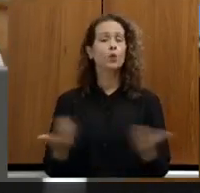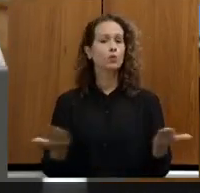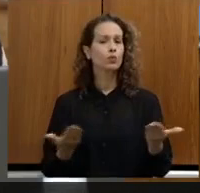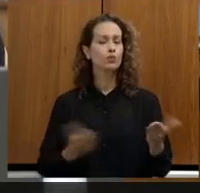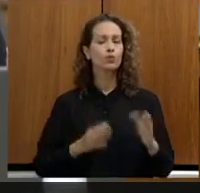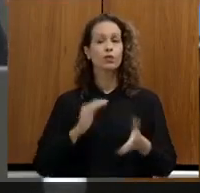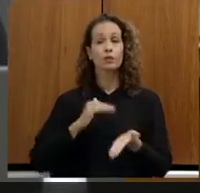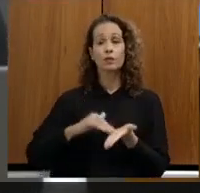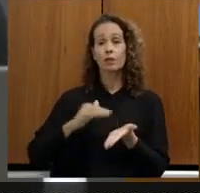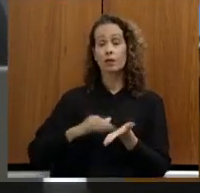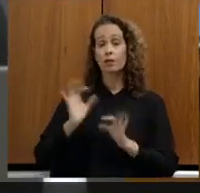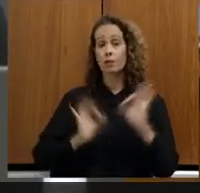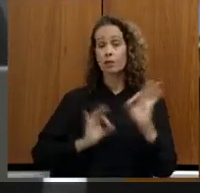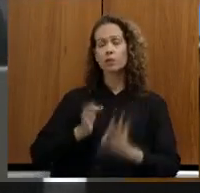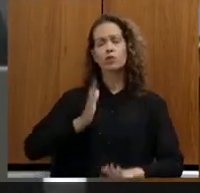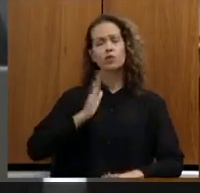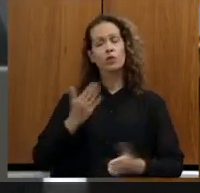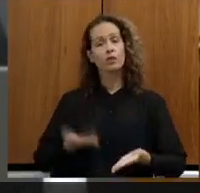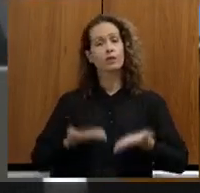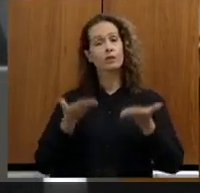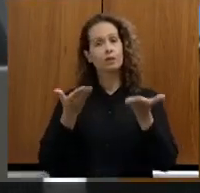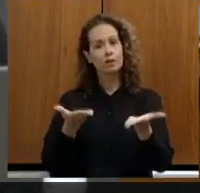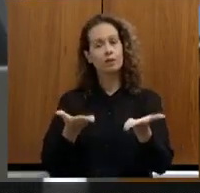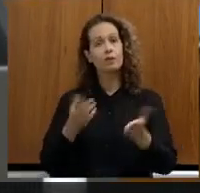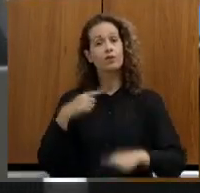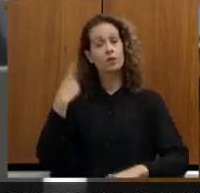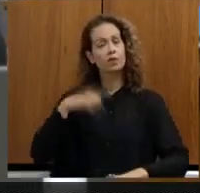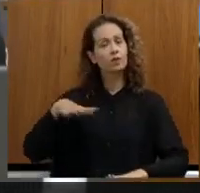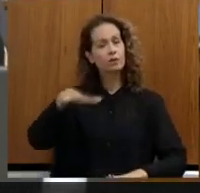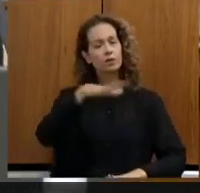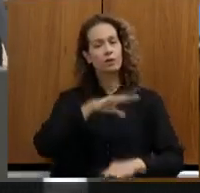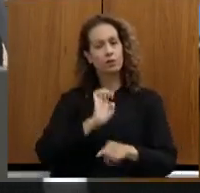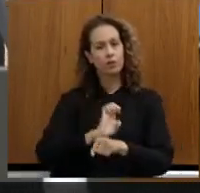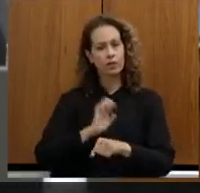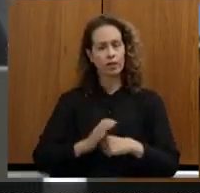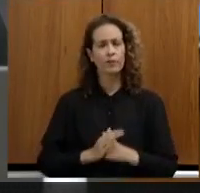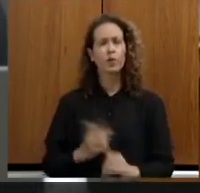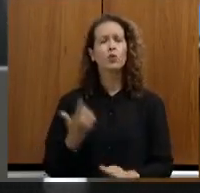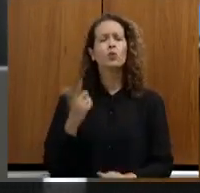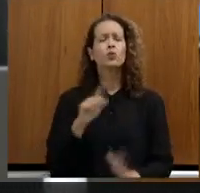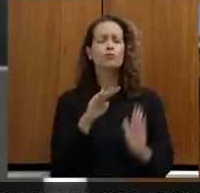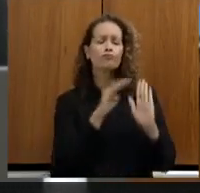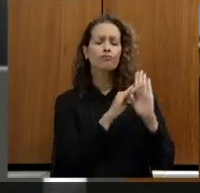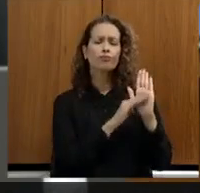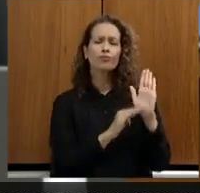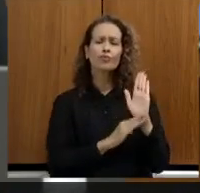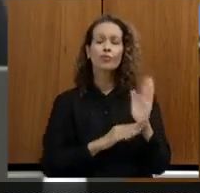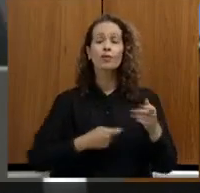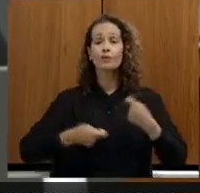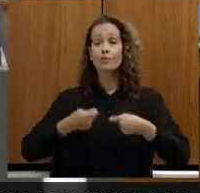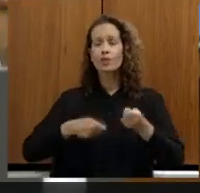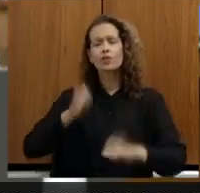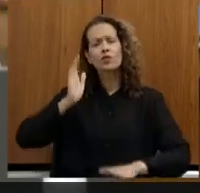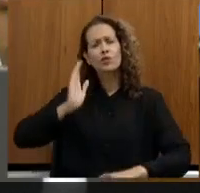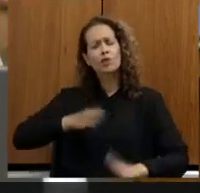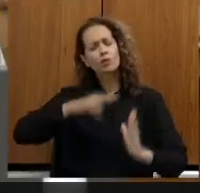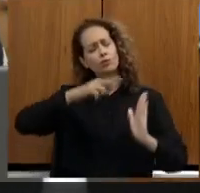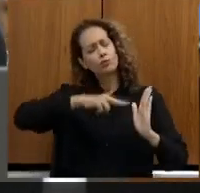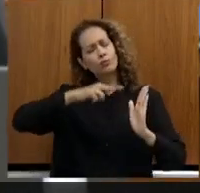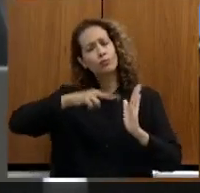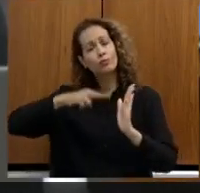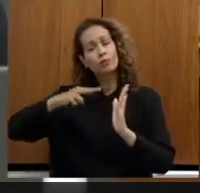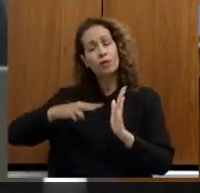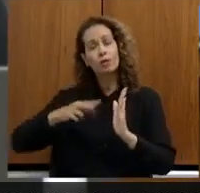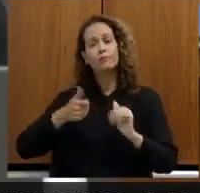planejamento já está encaminhando a advocacia geral do estado os outros pleitos administrativos todos eles já foram avaliados mas